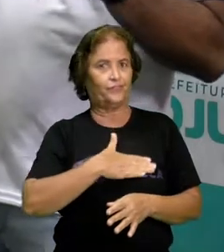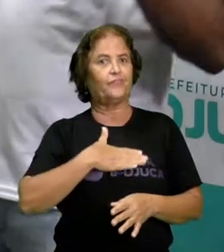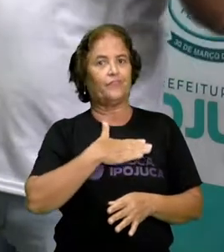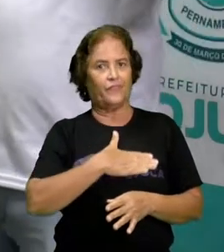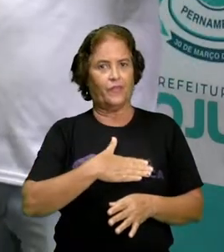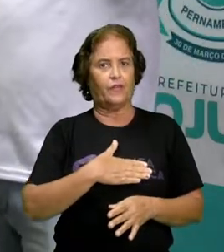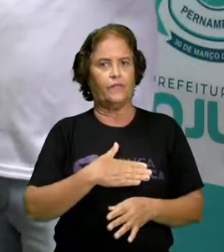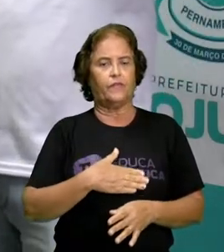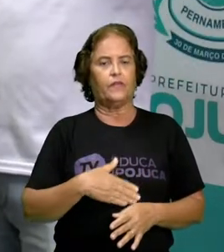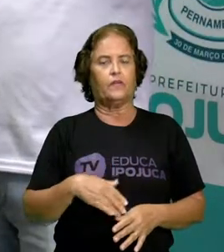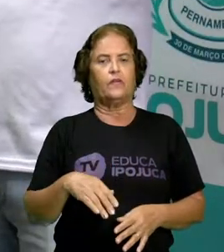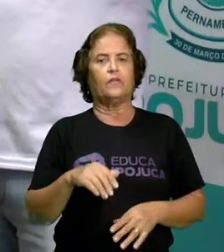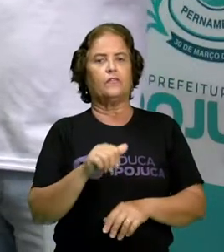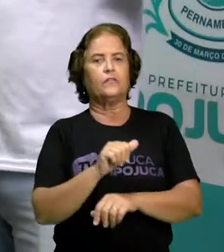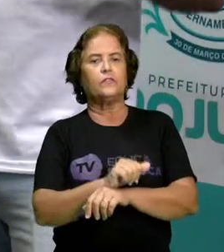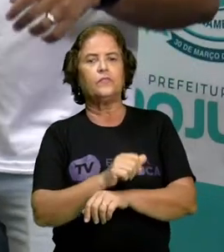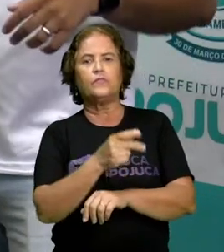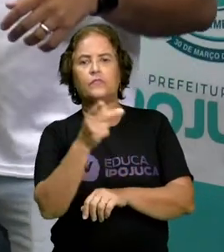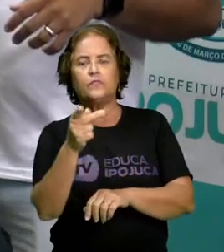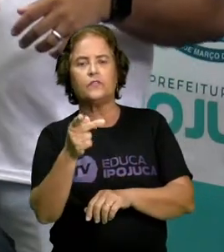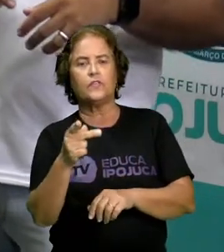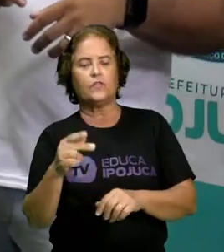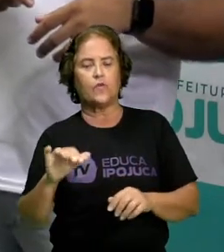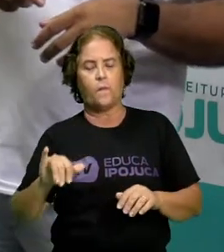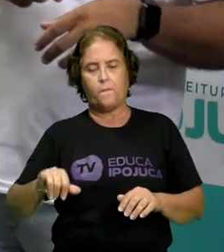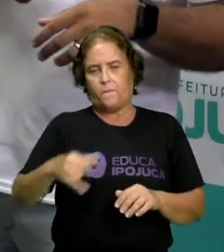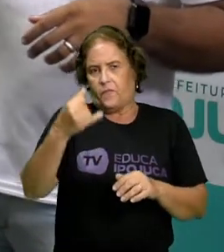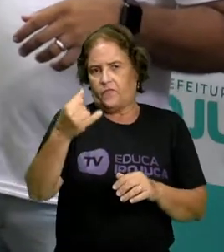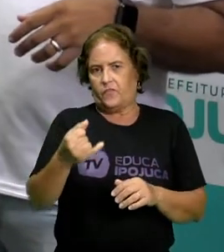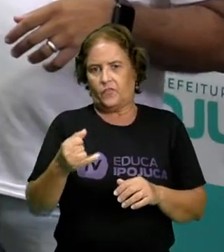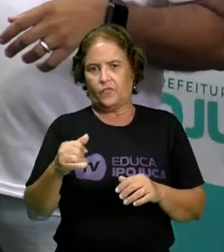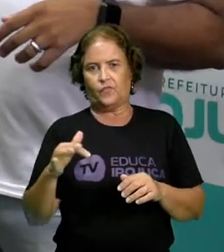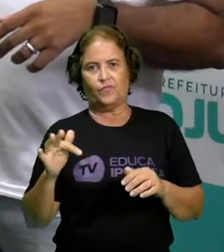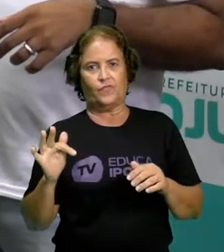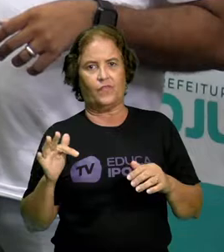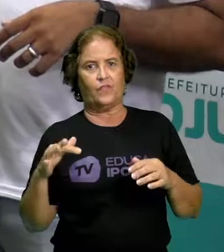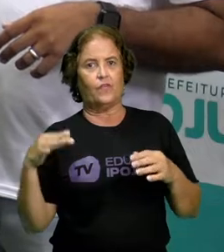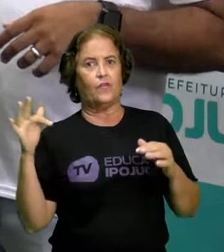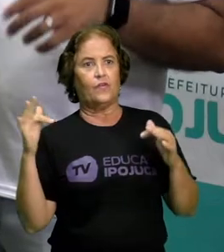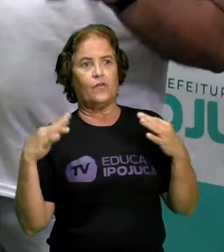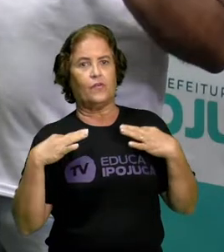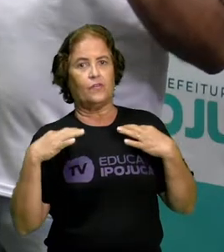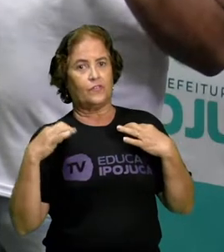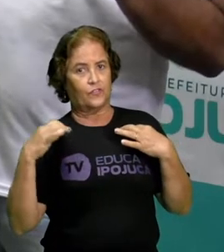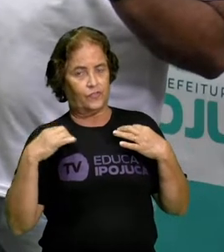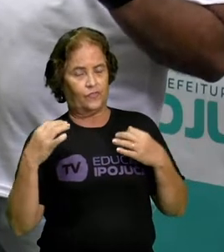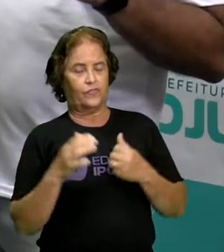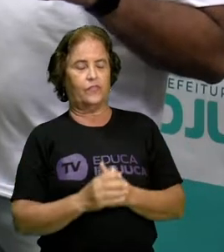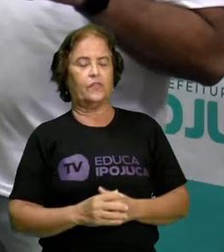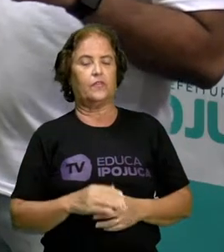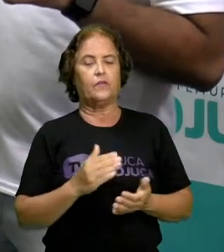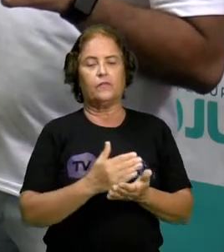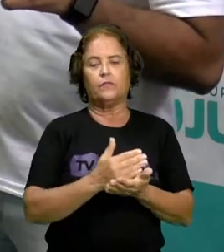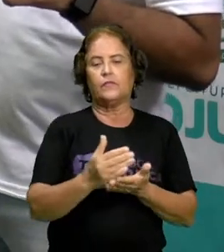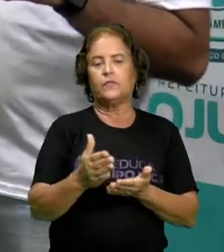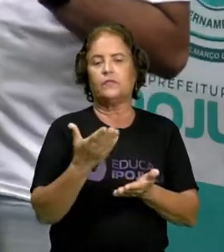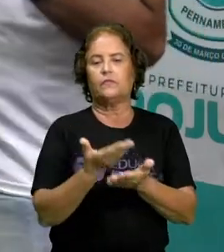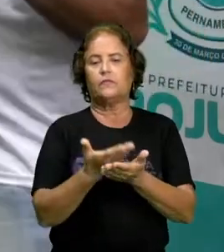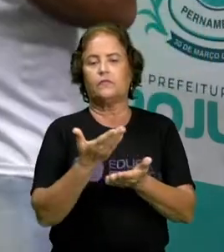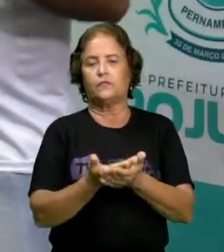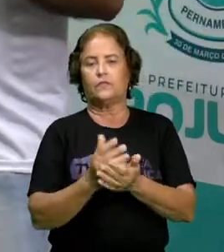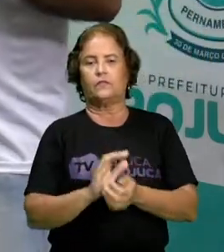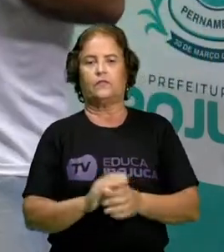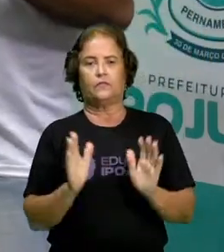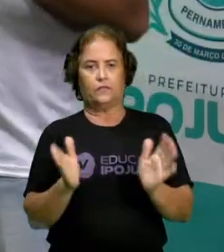que vocês tenham aproveitado as férias e agora vamos dar início a mais um ano letivo. Nosso conteúdo de hoje vai ser o